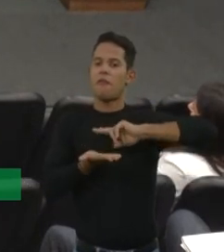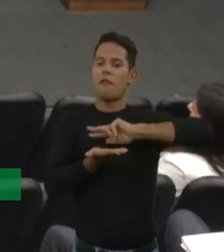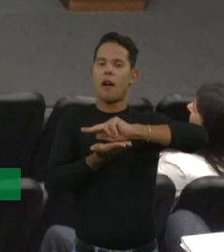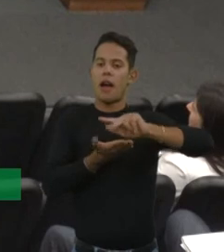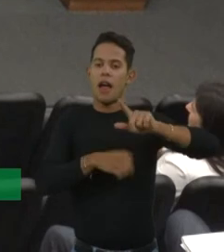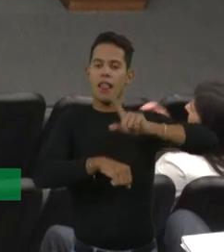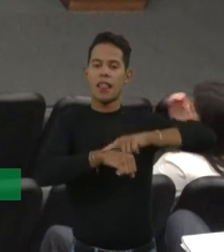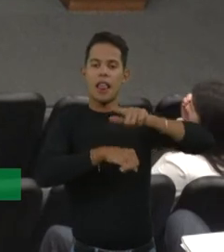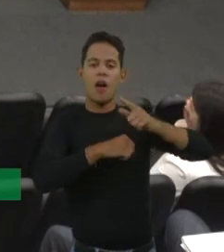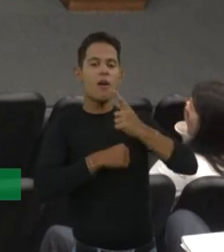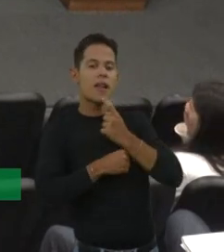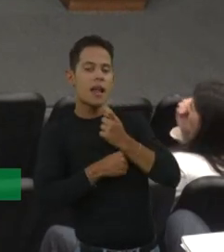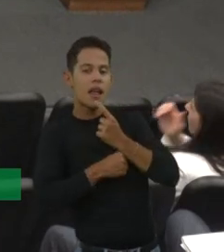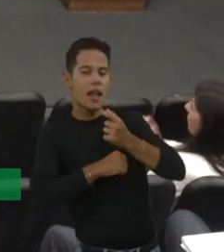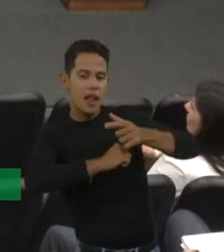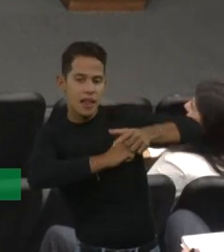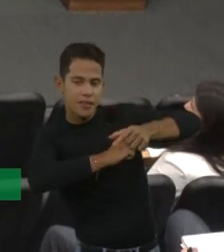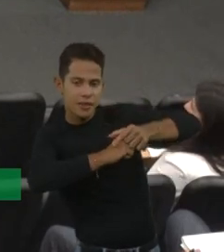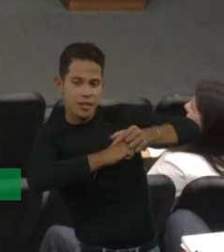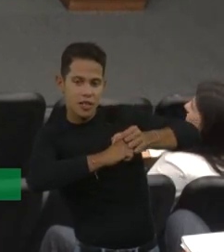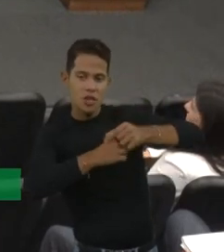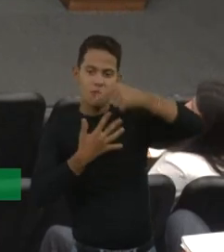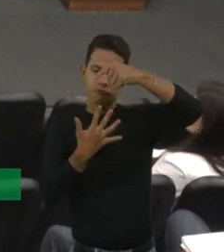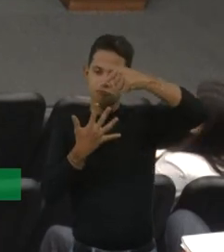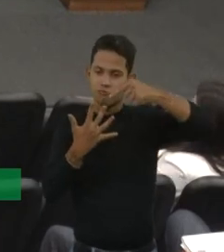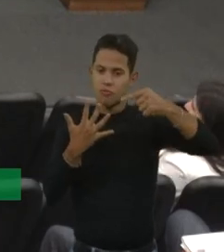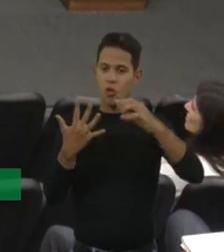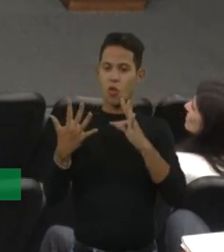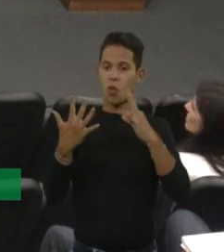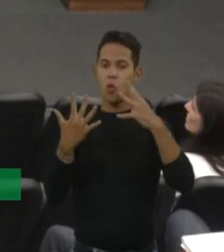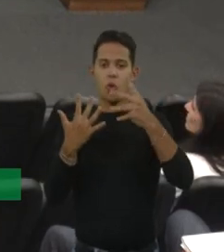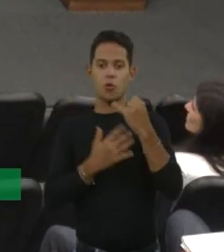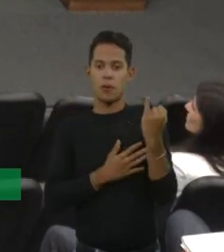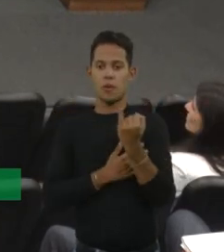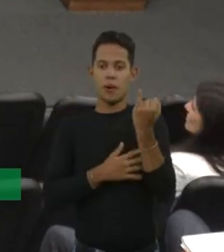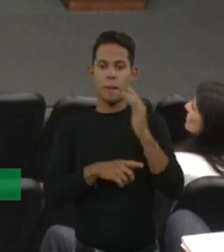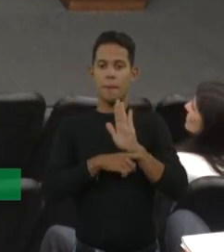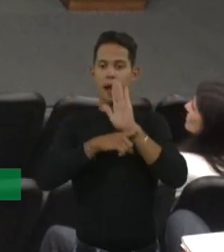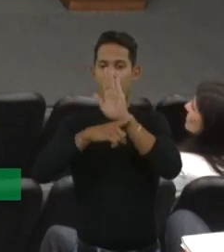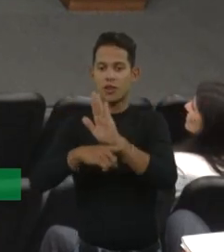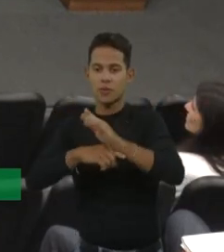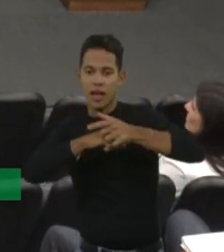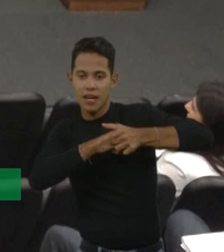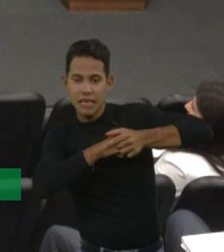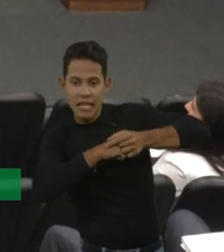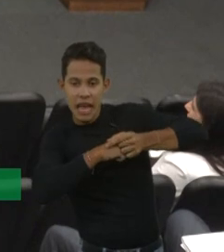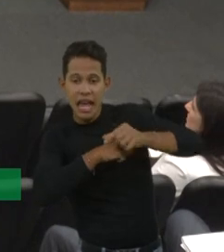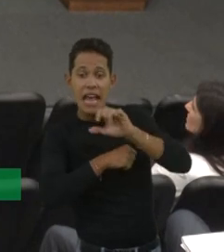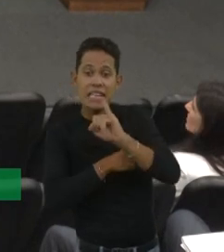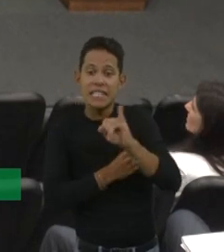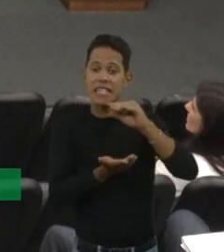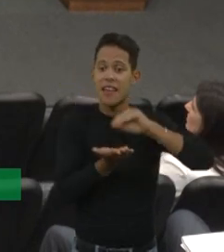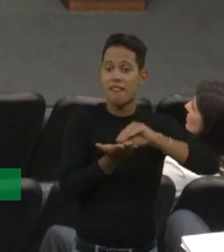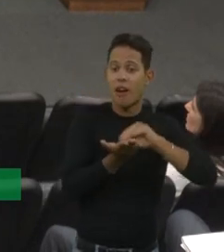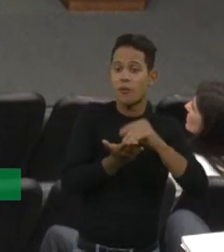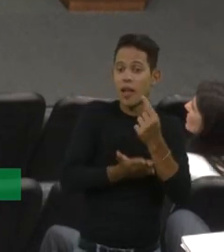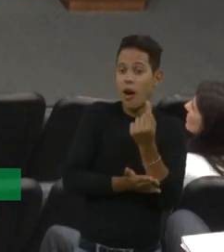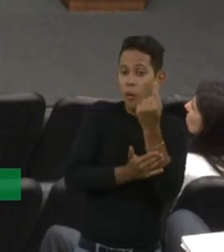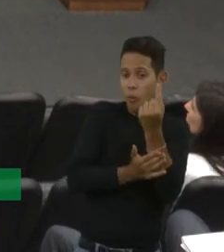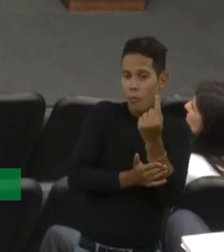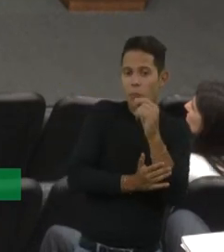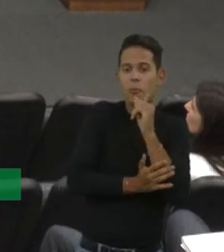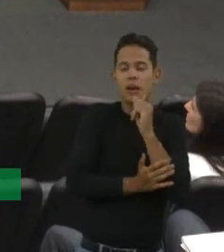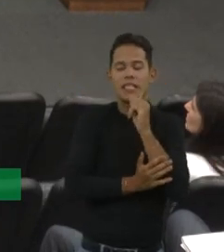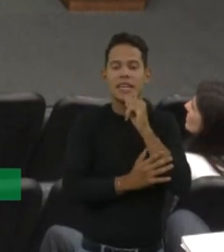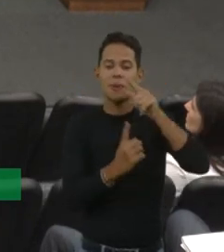são importantes para formar o coágulo. Se falta uma dessas proteínas, como no caso da hemofilia A, que é o fator 8, a gente